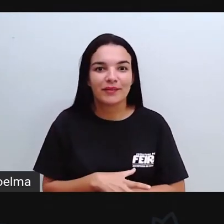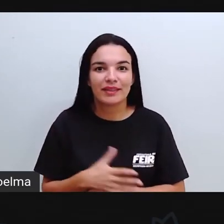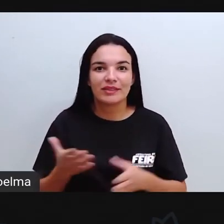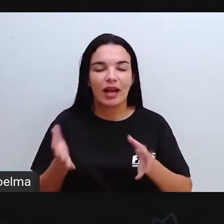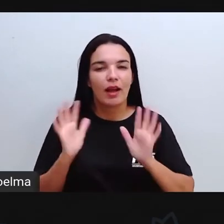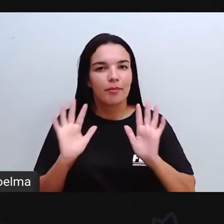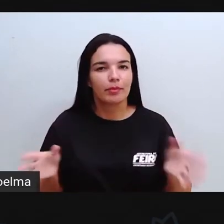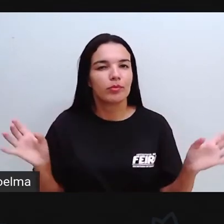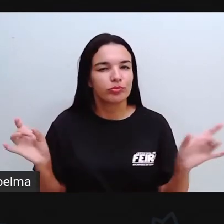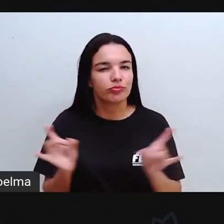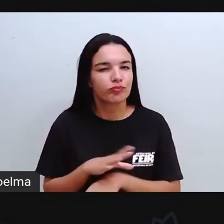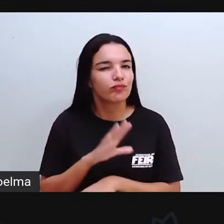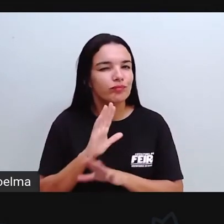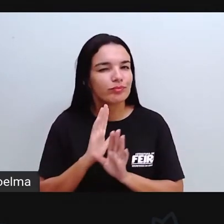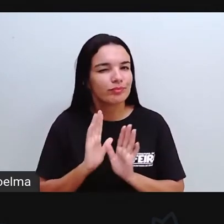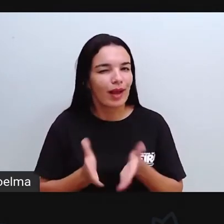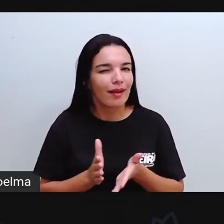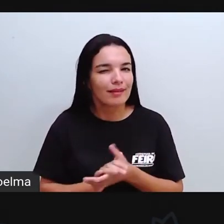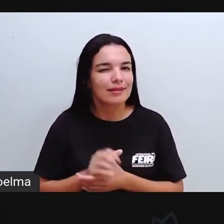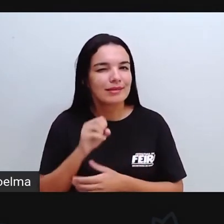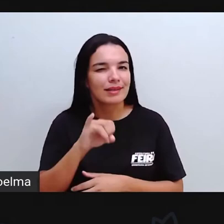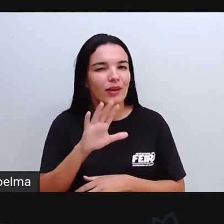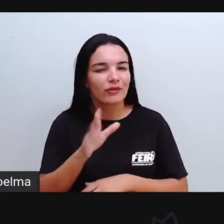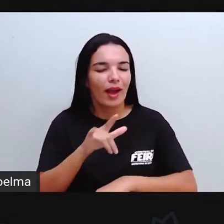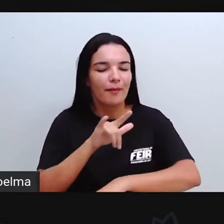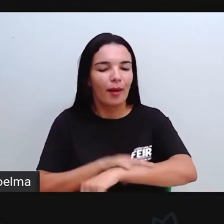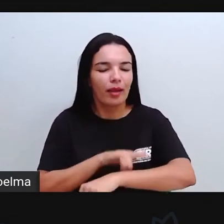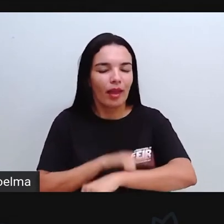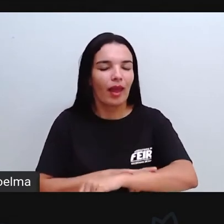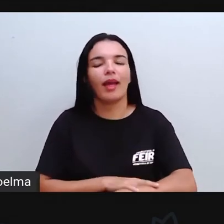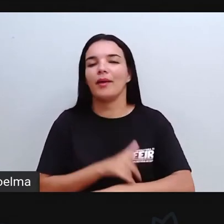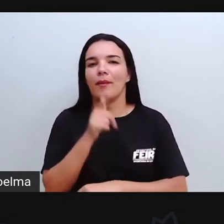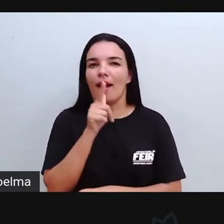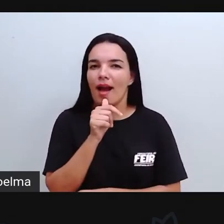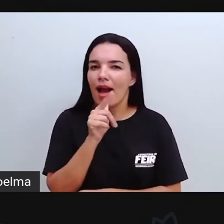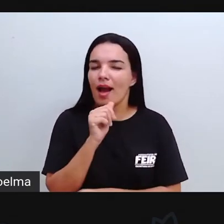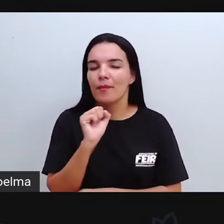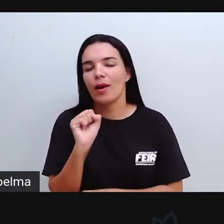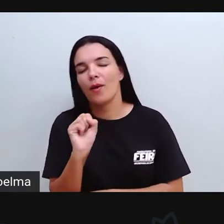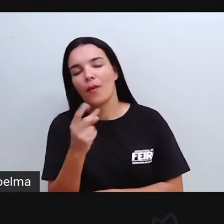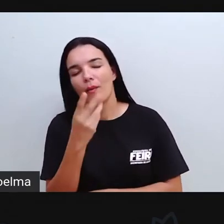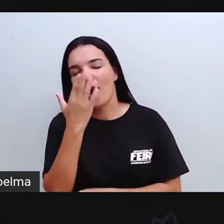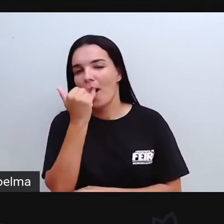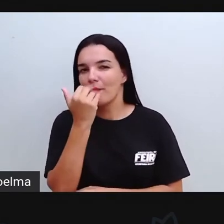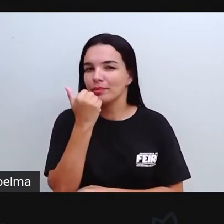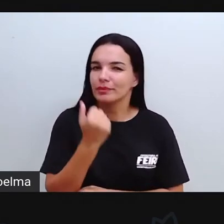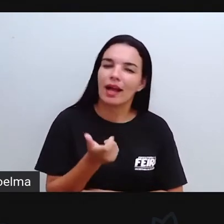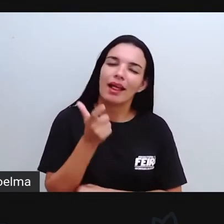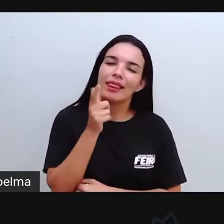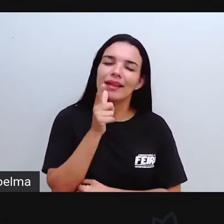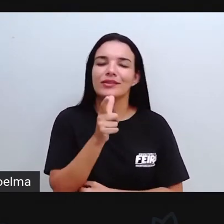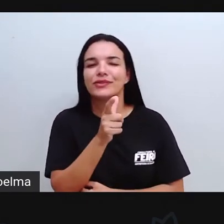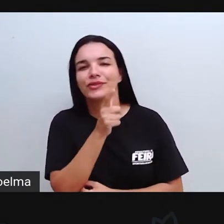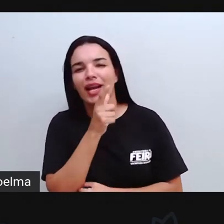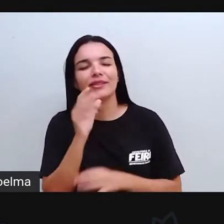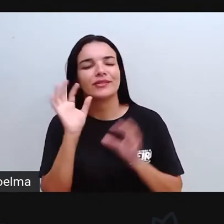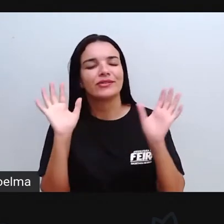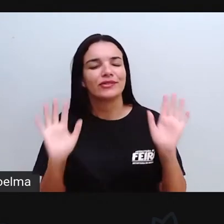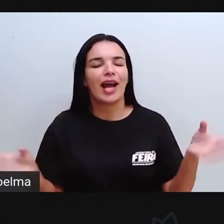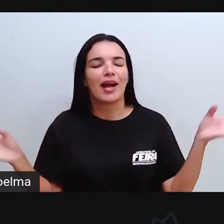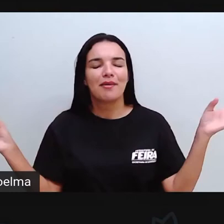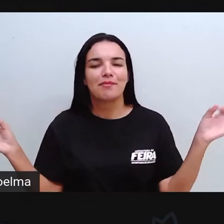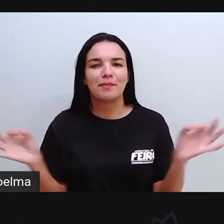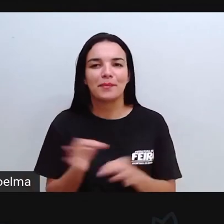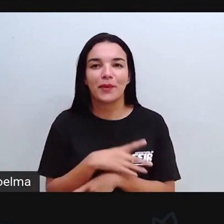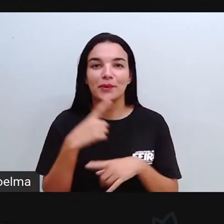feito tudo que vocês tinham para fazer, que já tenham ido ao banheiro, tomado na água, almoçado, lanchado. Espero que vocês tenham feito